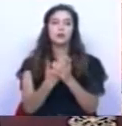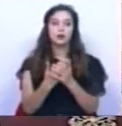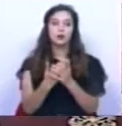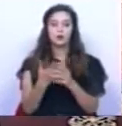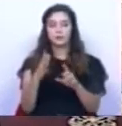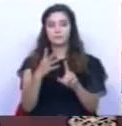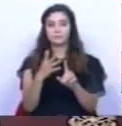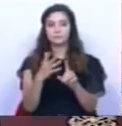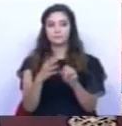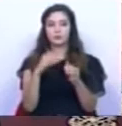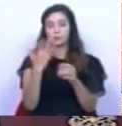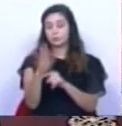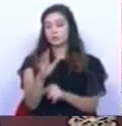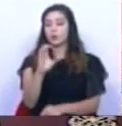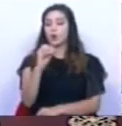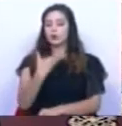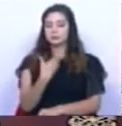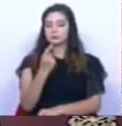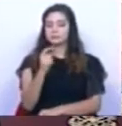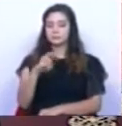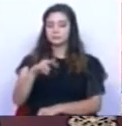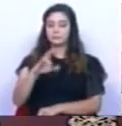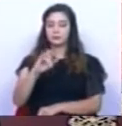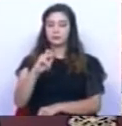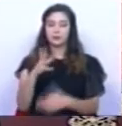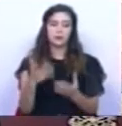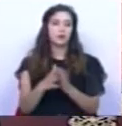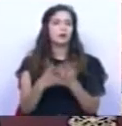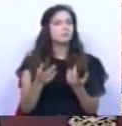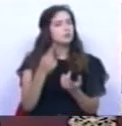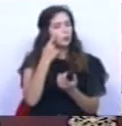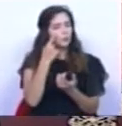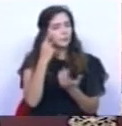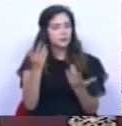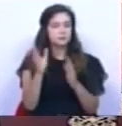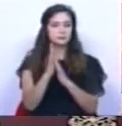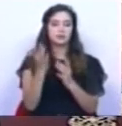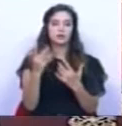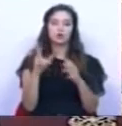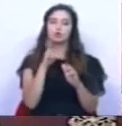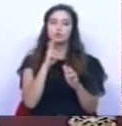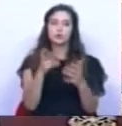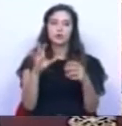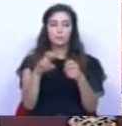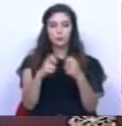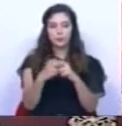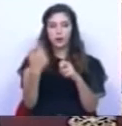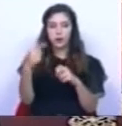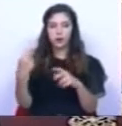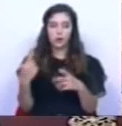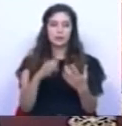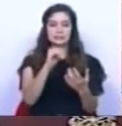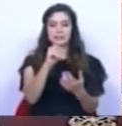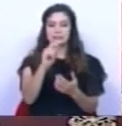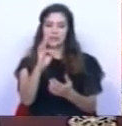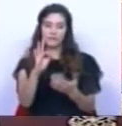caso de Odmira. Não lhe parece, Sr. Deputado, que a resposta a problemas que existam no